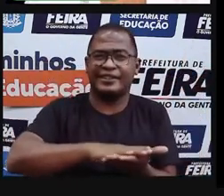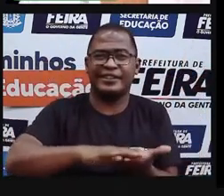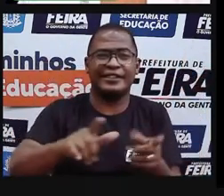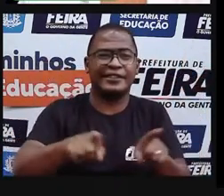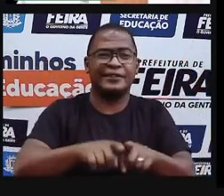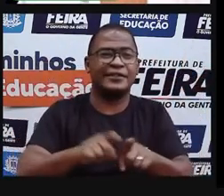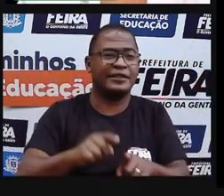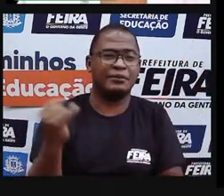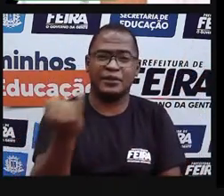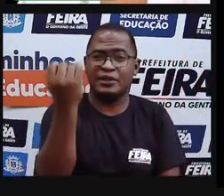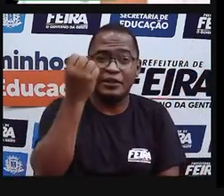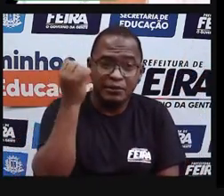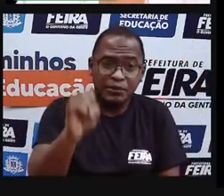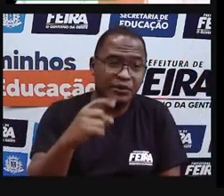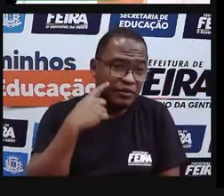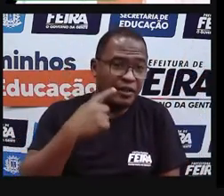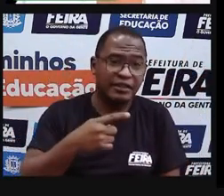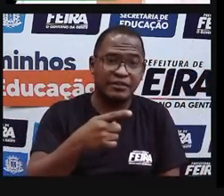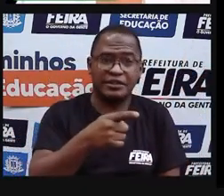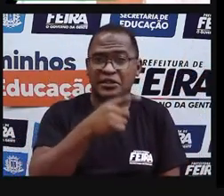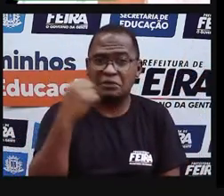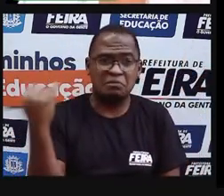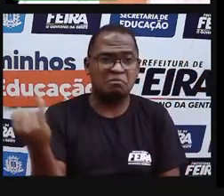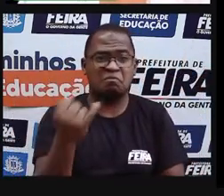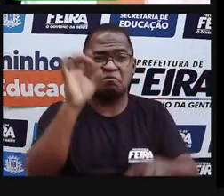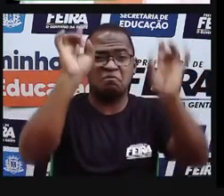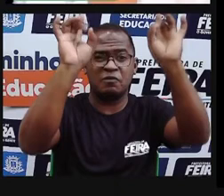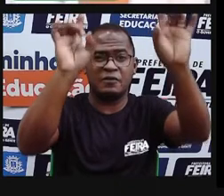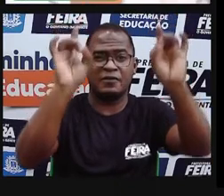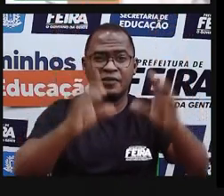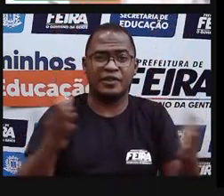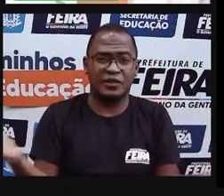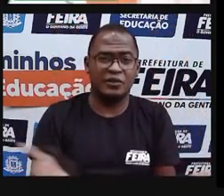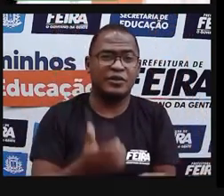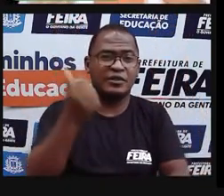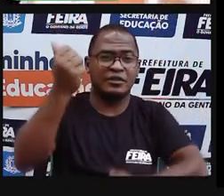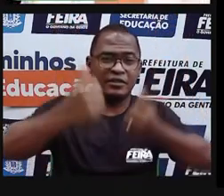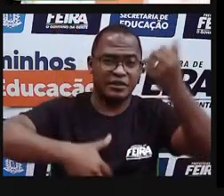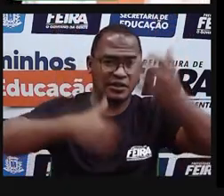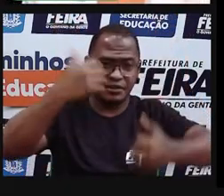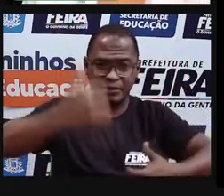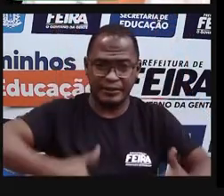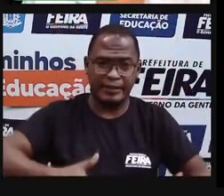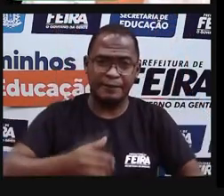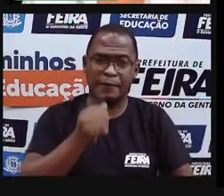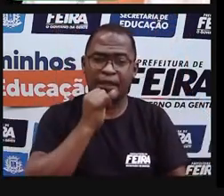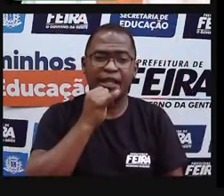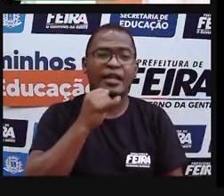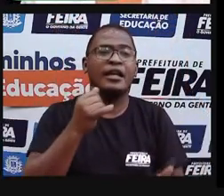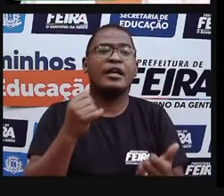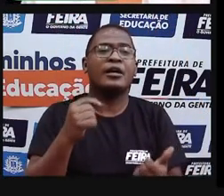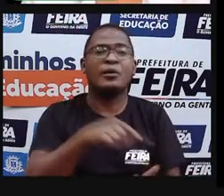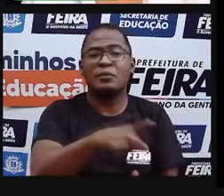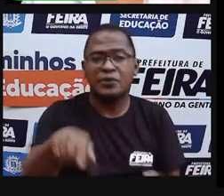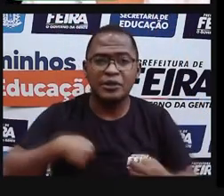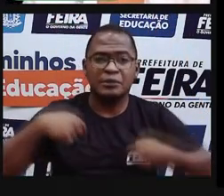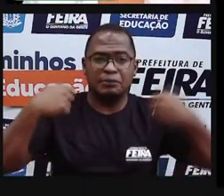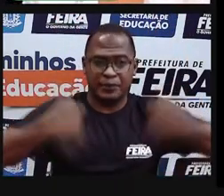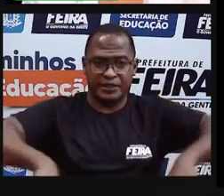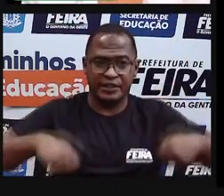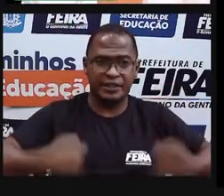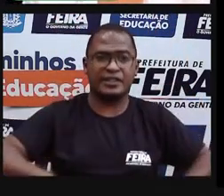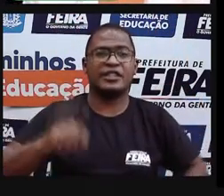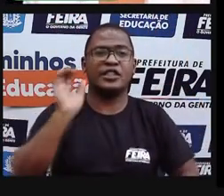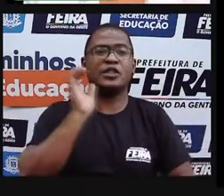achar muito especial, a gente vai conversar um pouco hoje sobre como a gente deve se cuidar. Porque a gente não deve